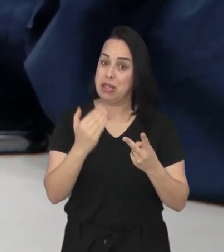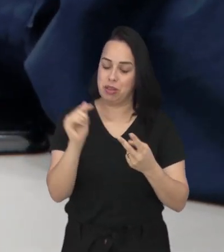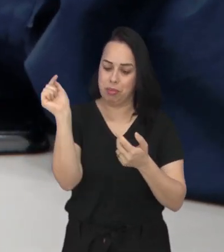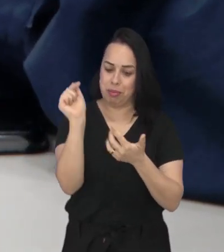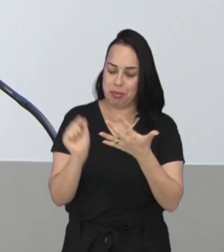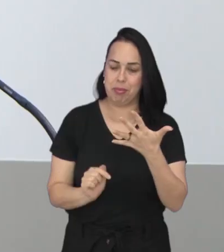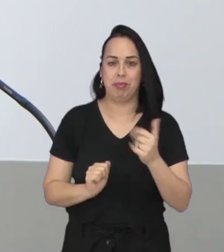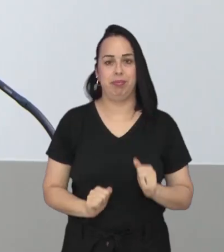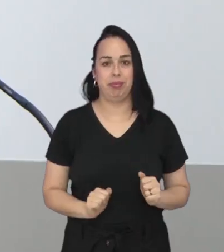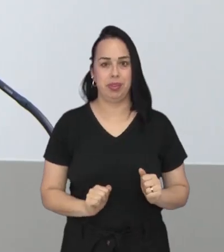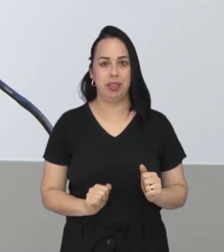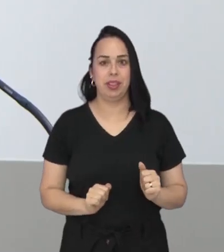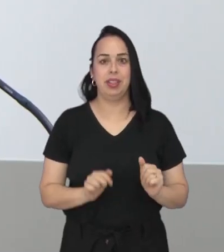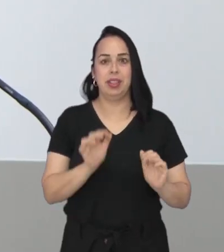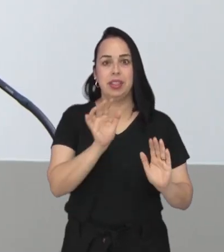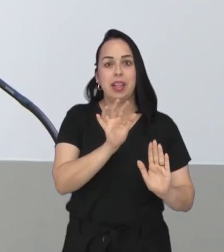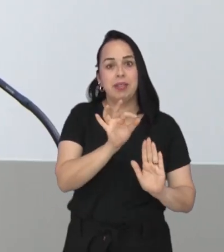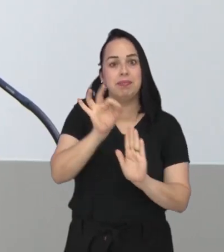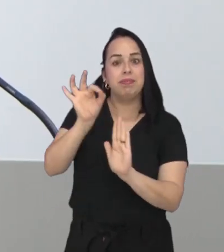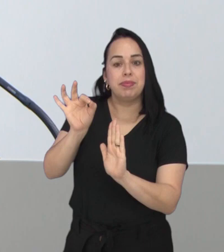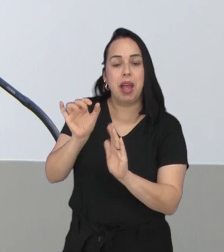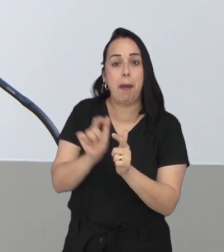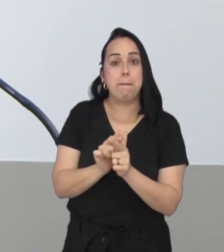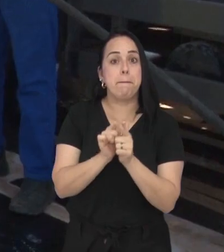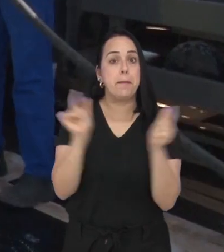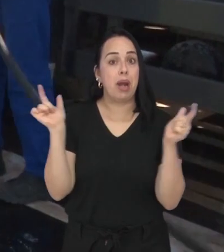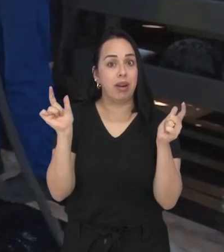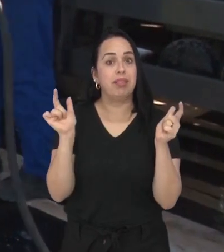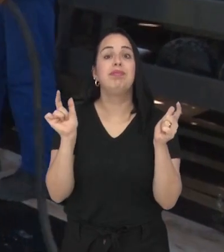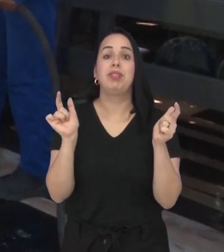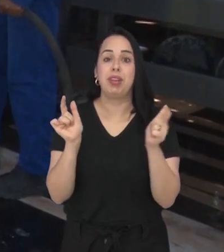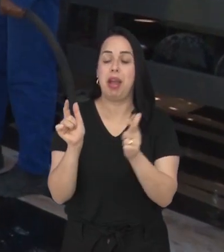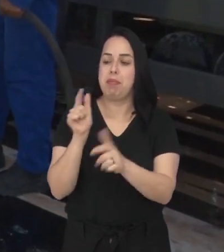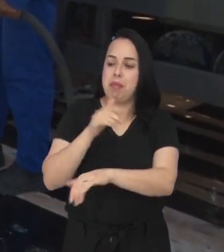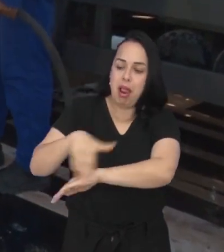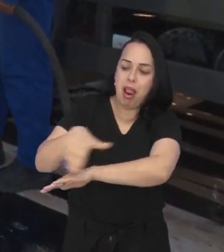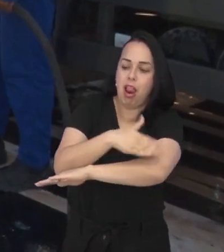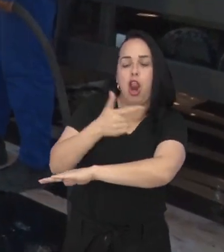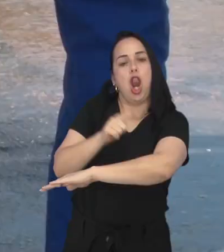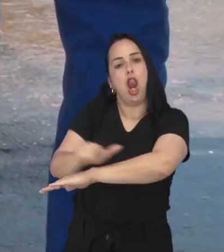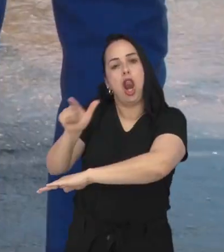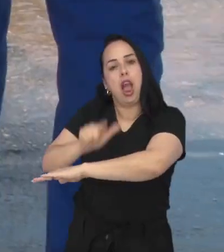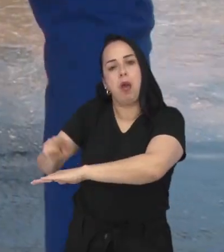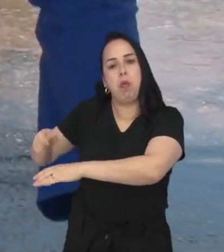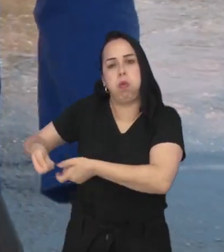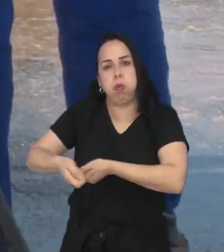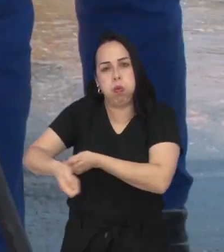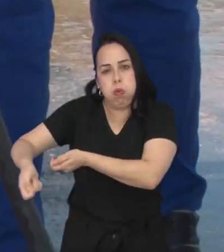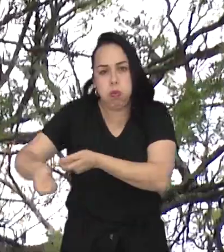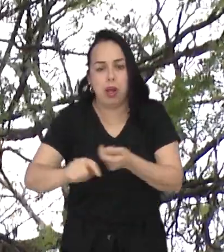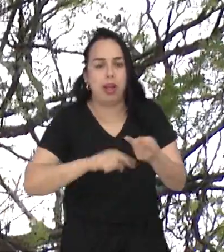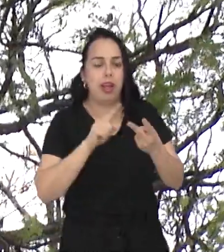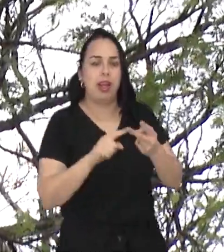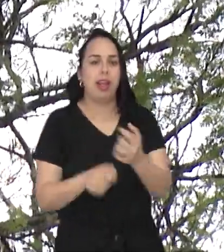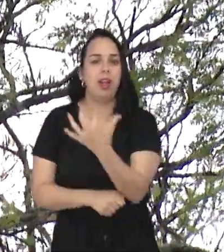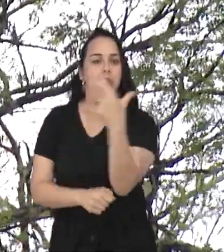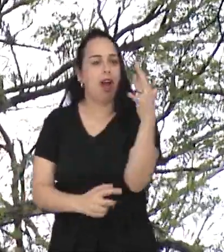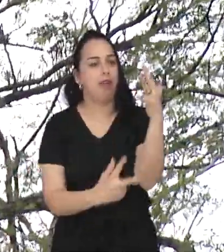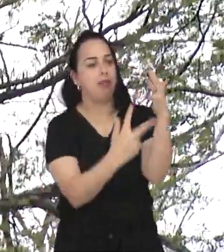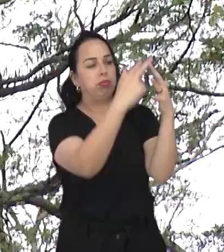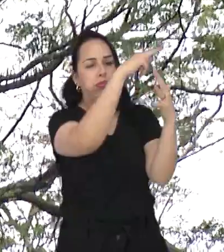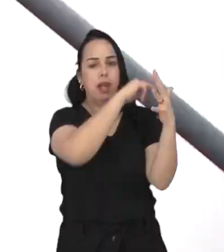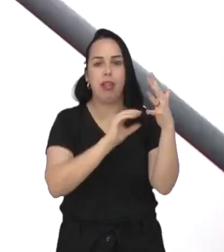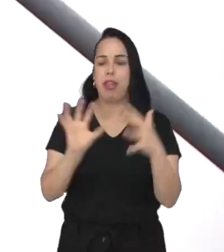diversos. Das indicações lidas em plenário, a maior parte era por serviços como limpeza de ruas, capina,